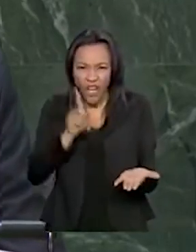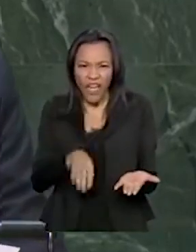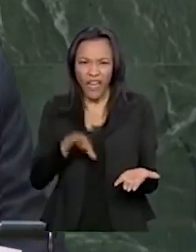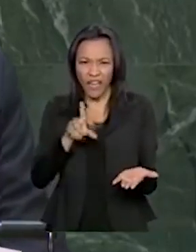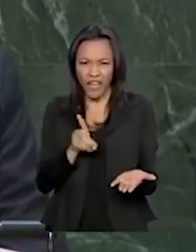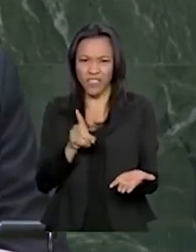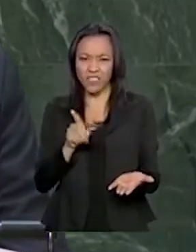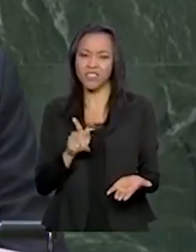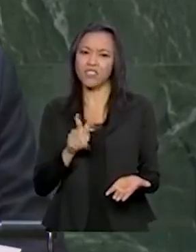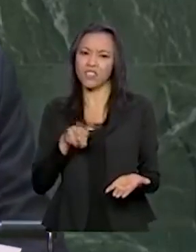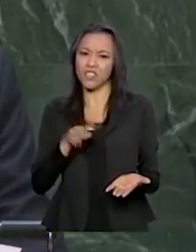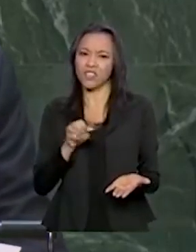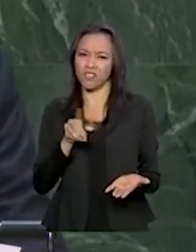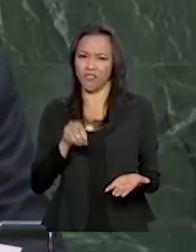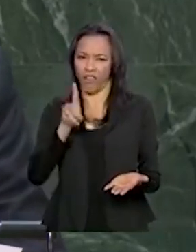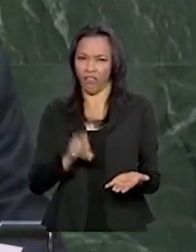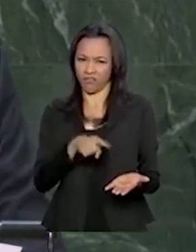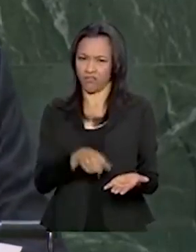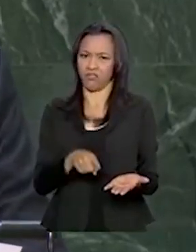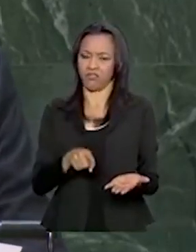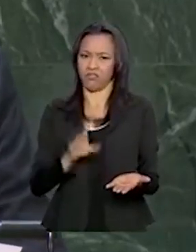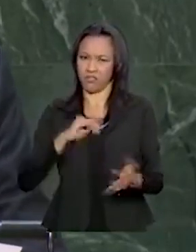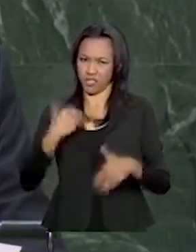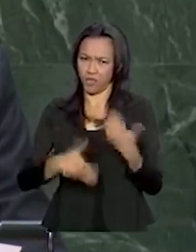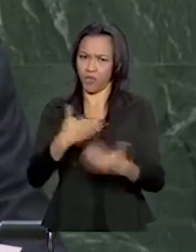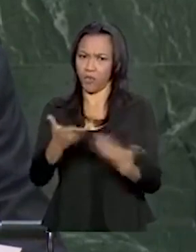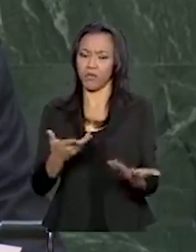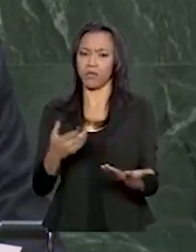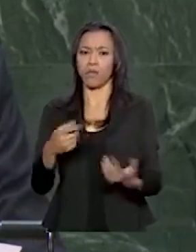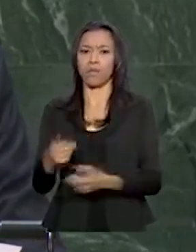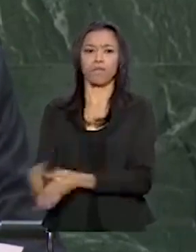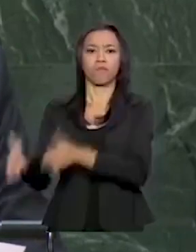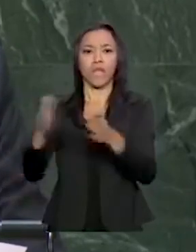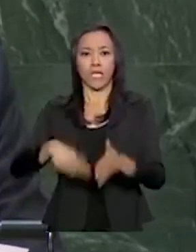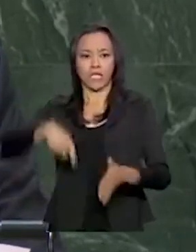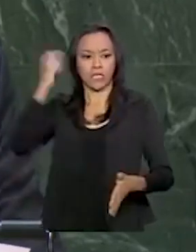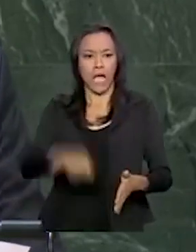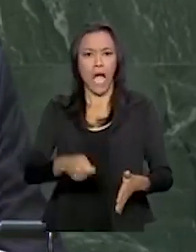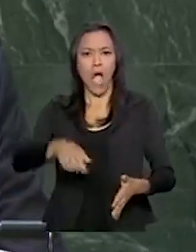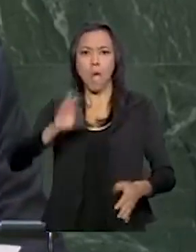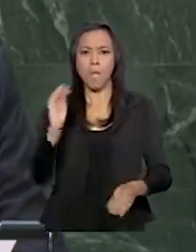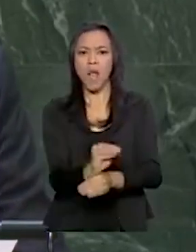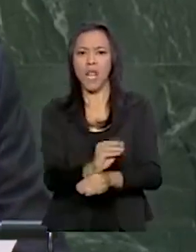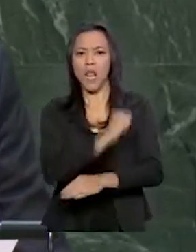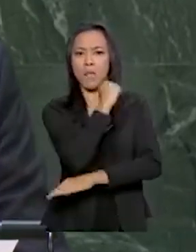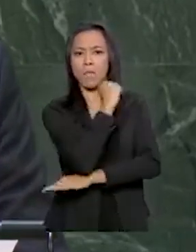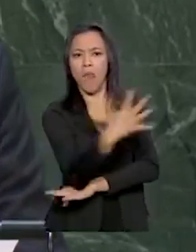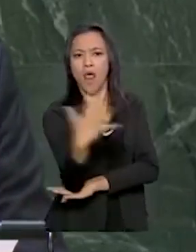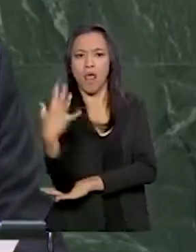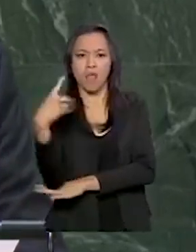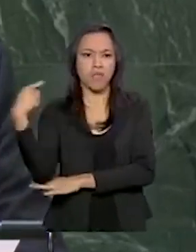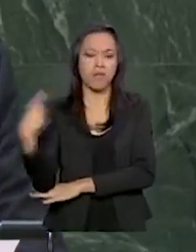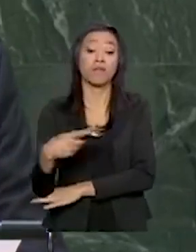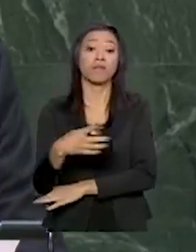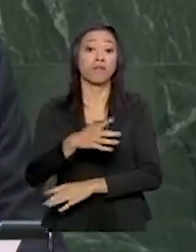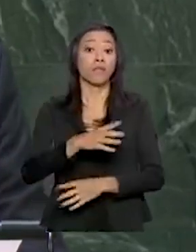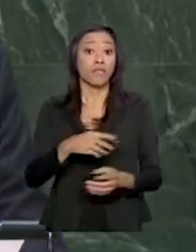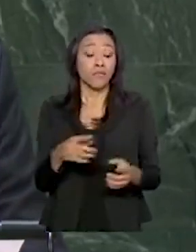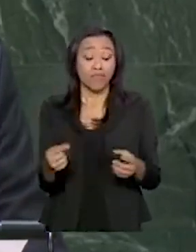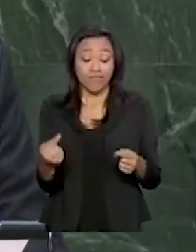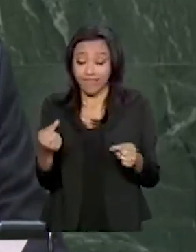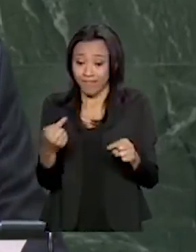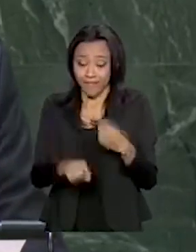desenvolvimento. O ambientalismo radical e o indigenismo ultrapassado e fora de